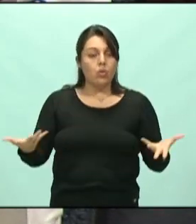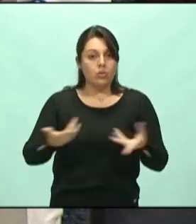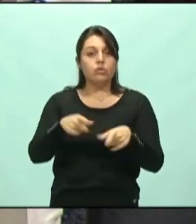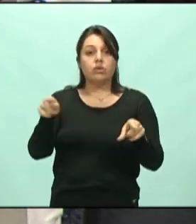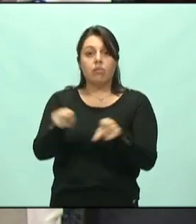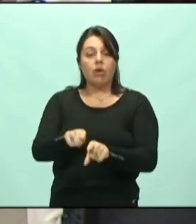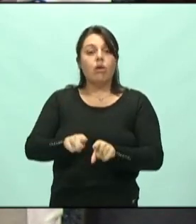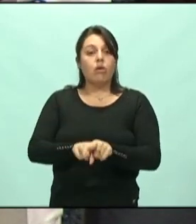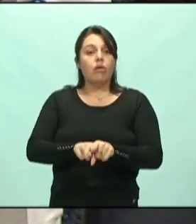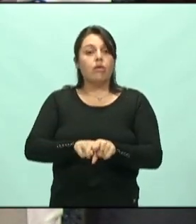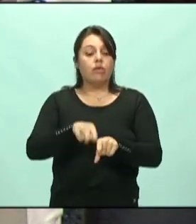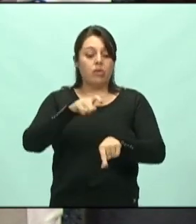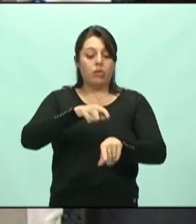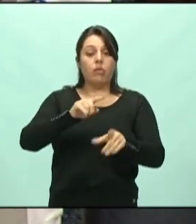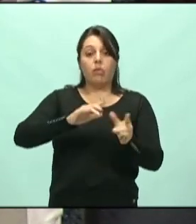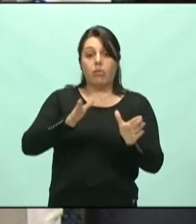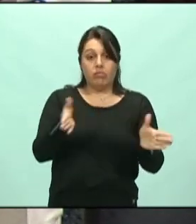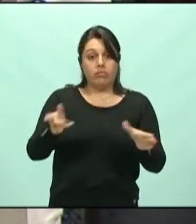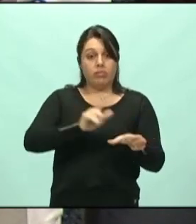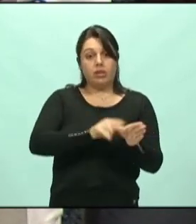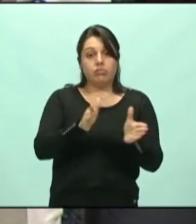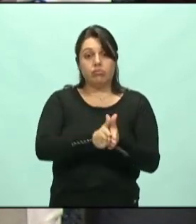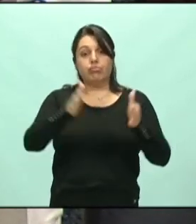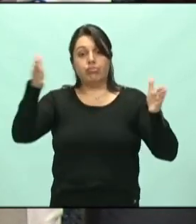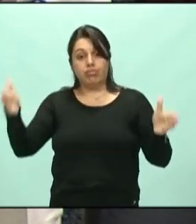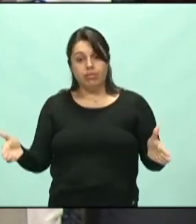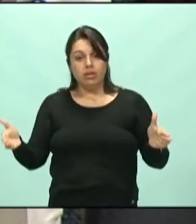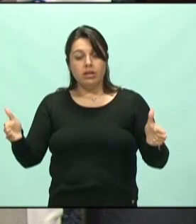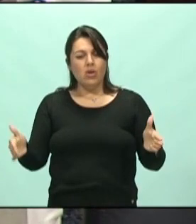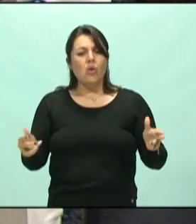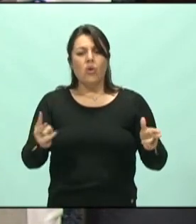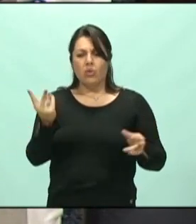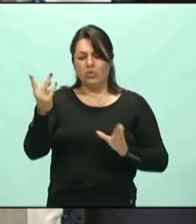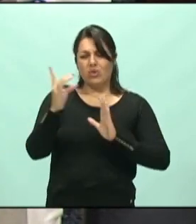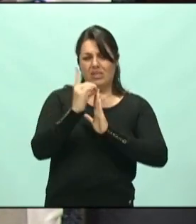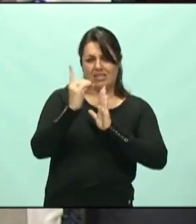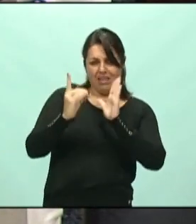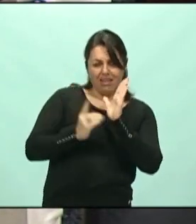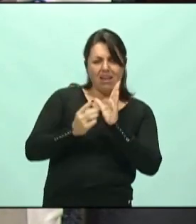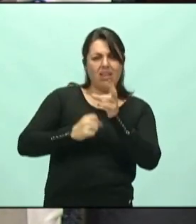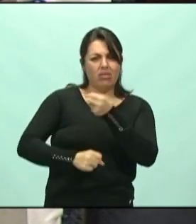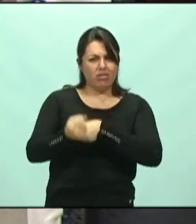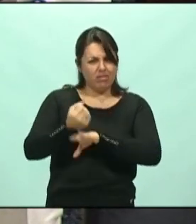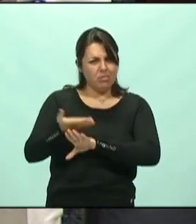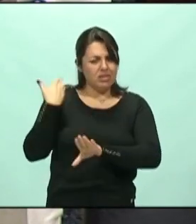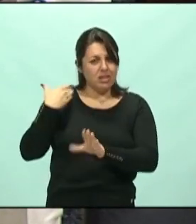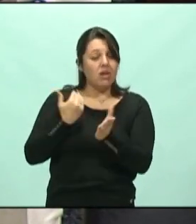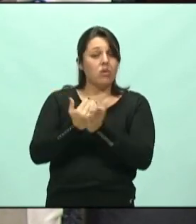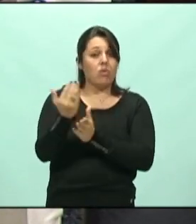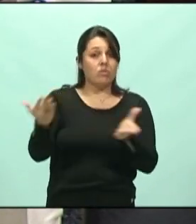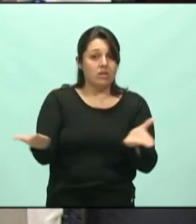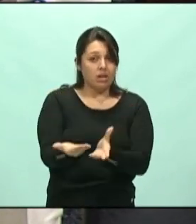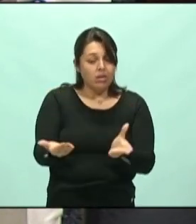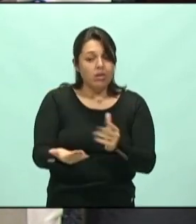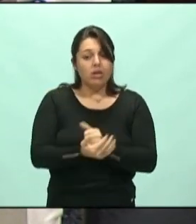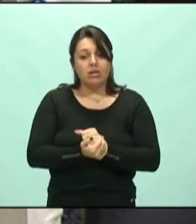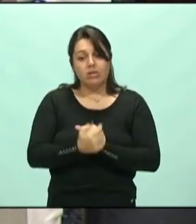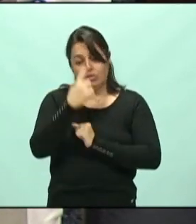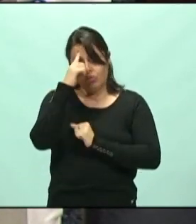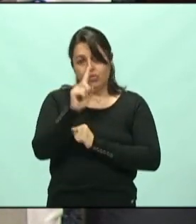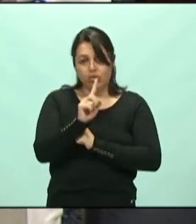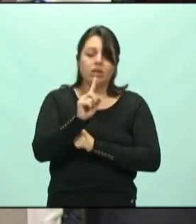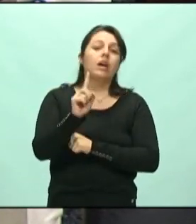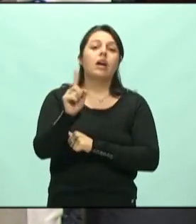a prorrogação da suspensão do prazo. Aqueles dois decretos do final do ano, que entrariam em vigor agora no dia